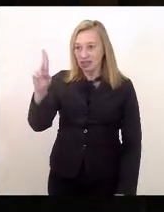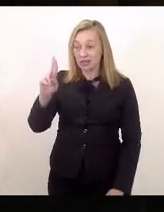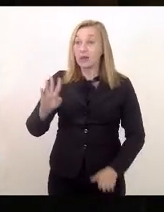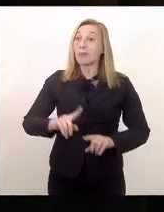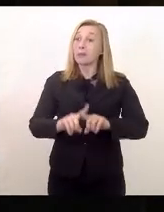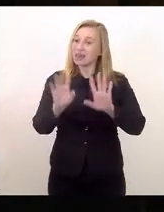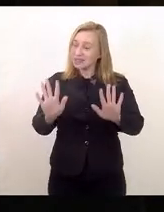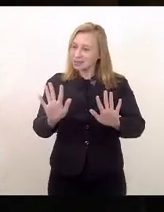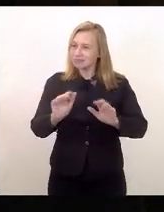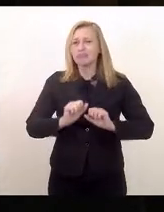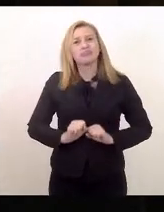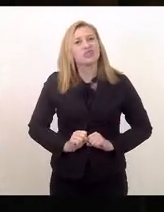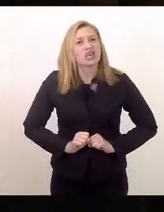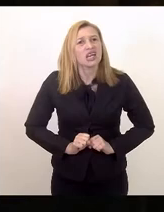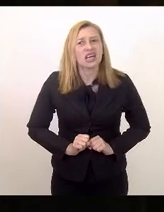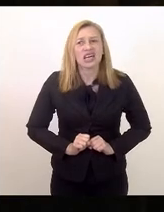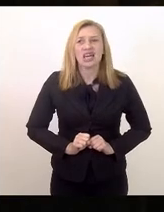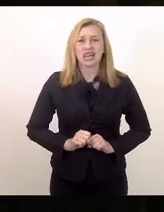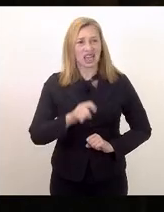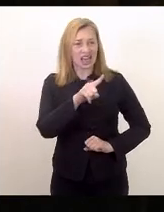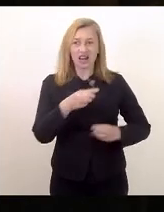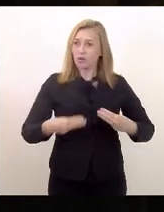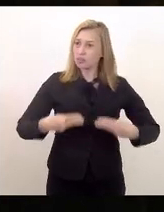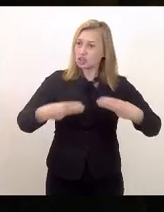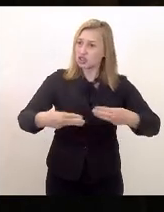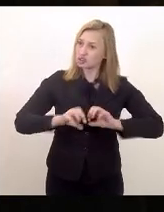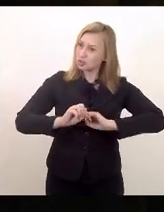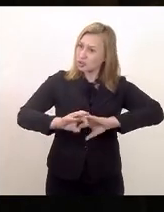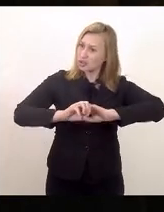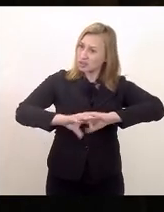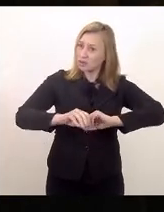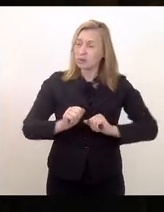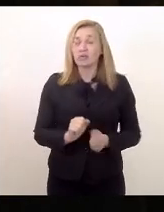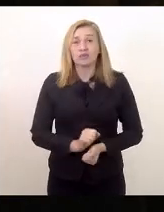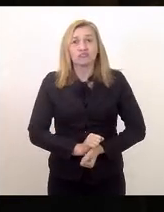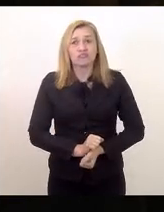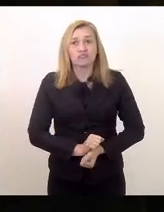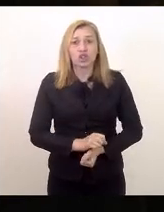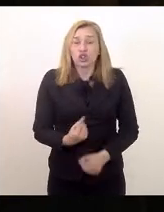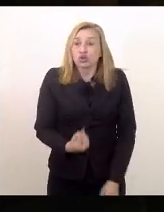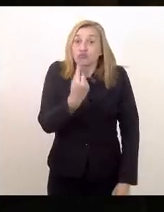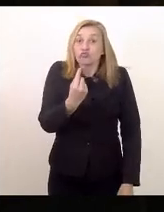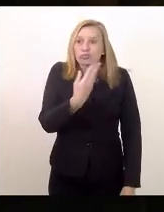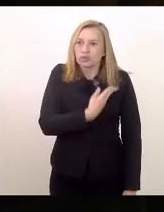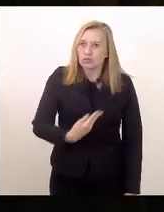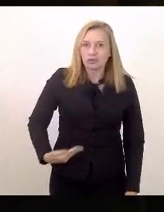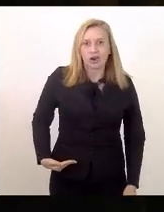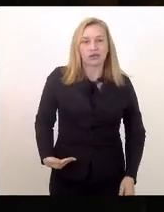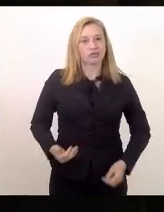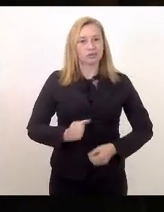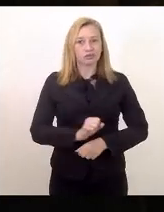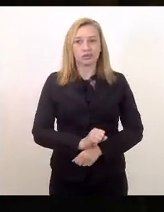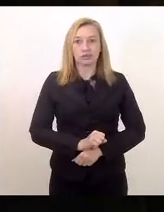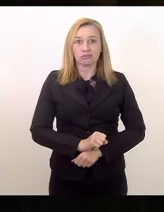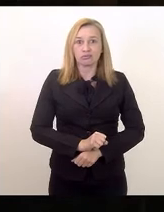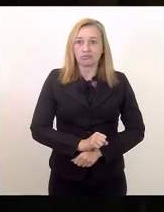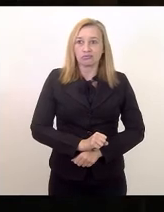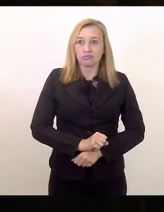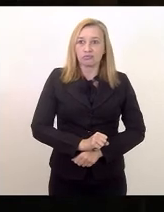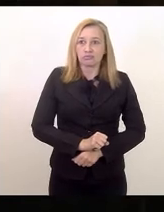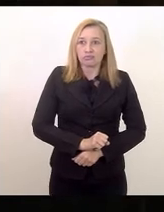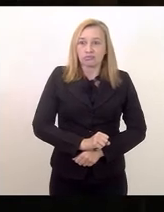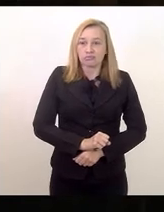mesmo tempo, ele é o Ministro da Educação de um governo que sequer